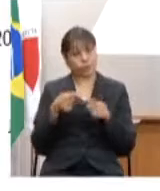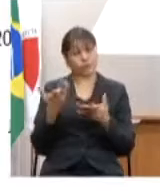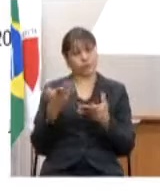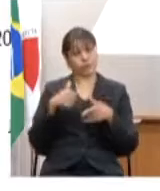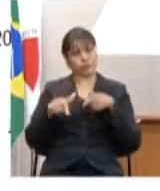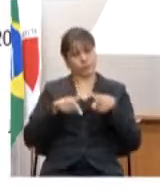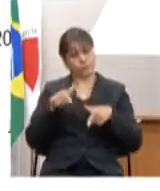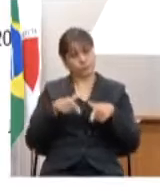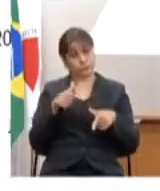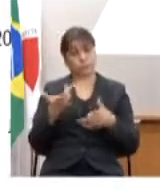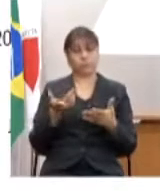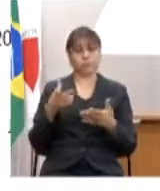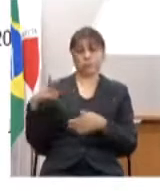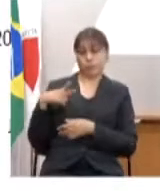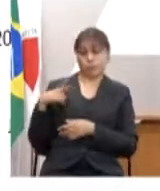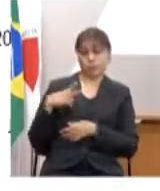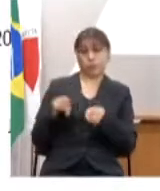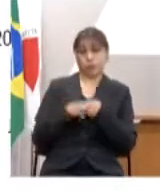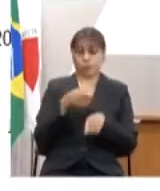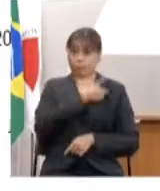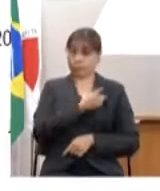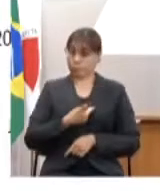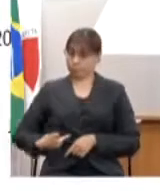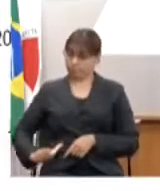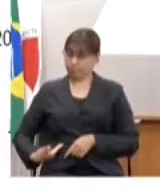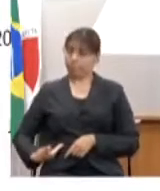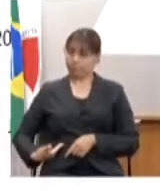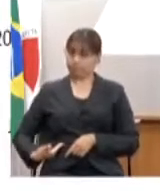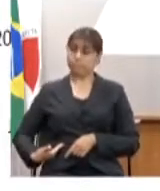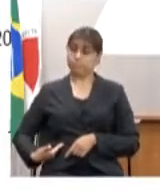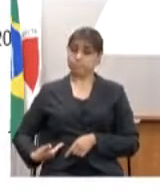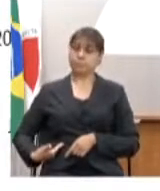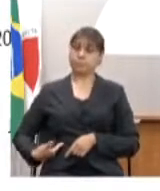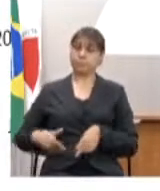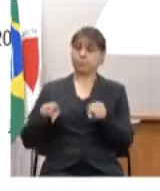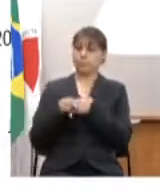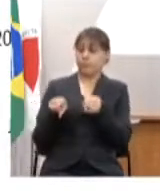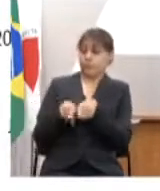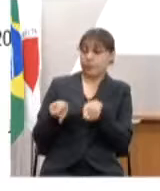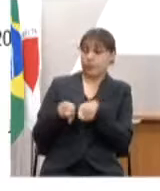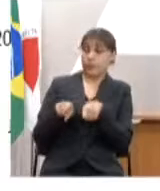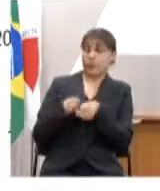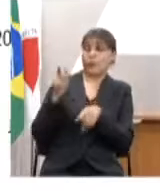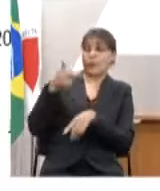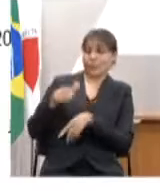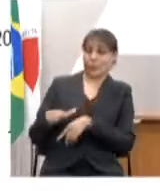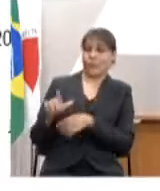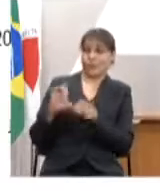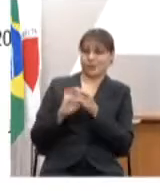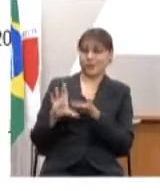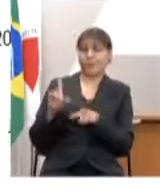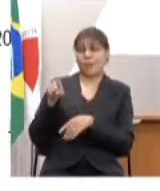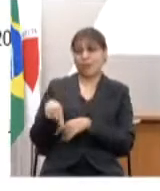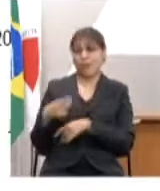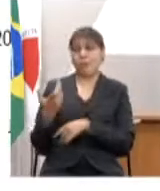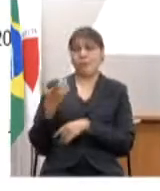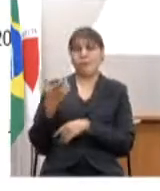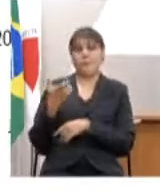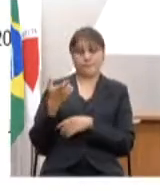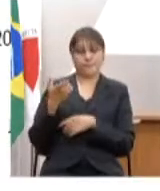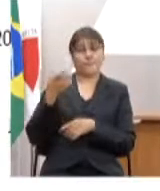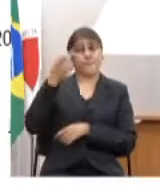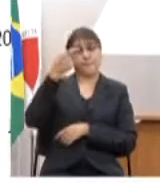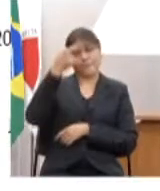públicos privados públicos e privados uma deliberação que foi a que aprovou o plano Minas Consciente